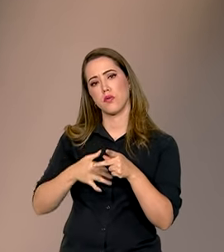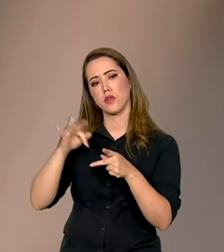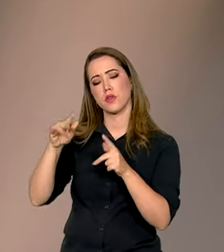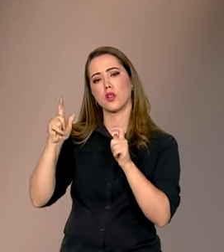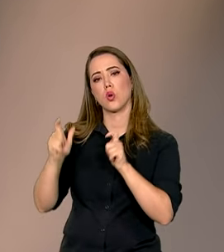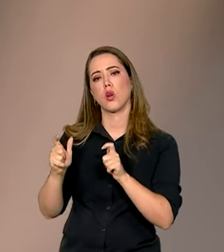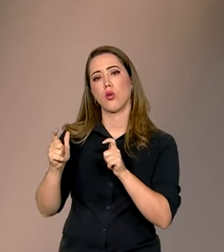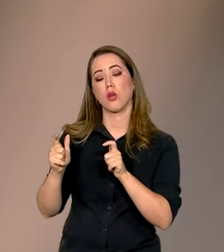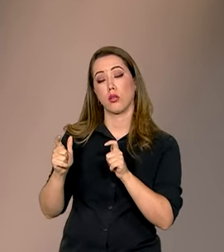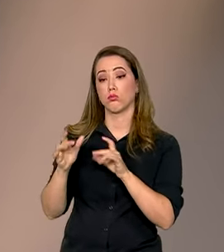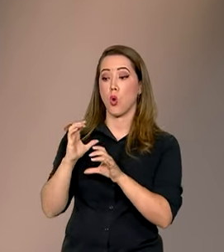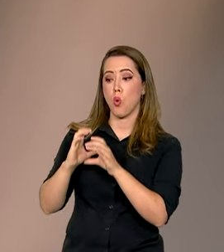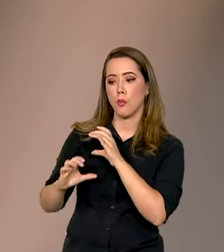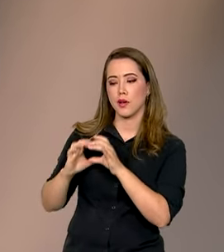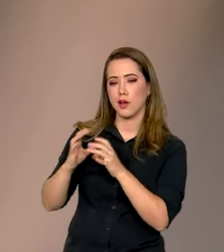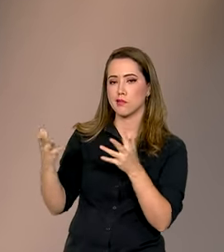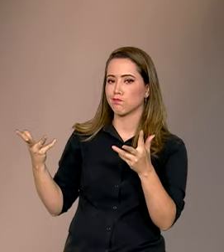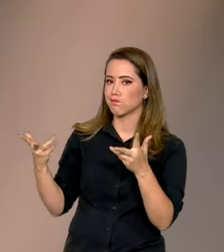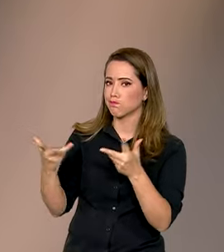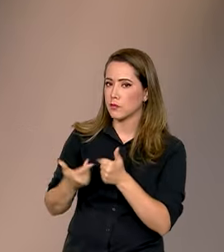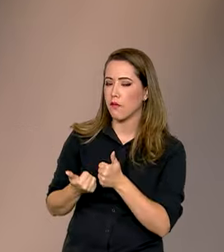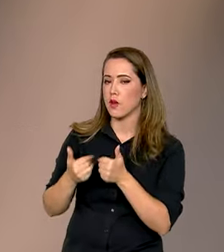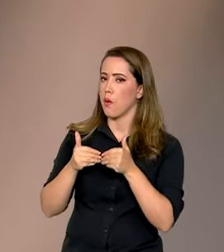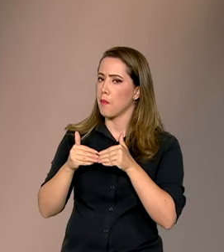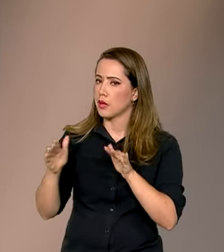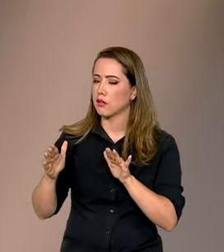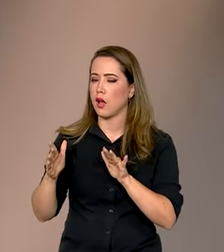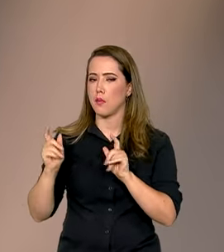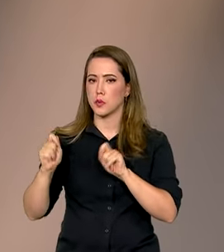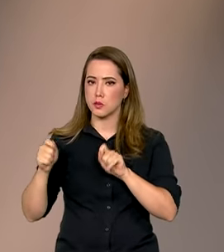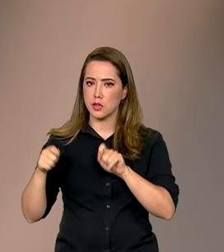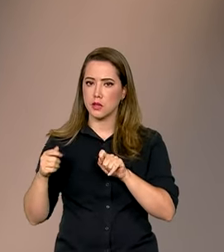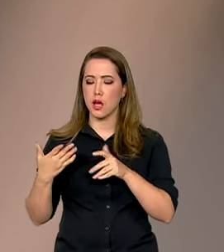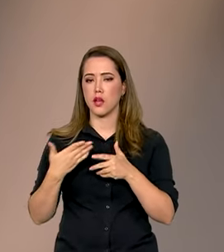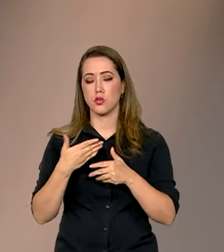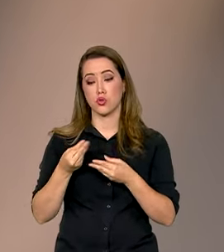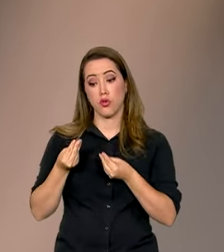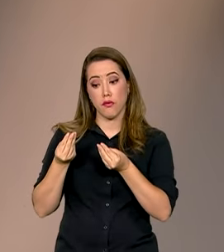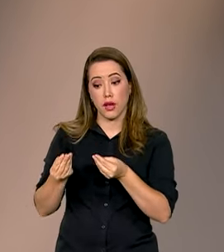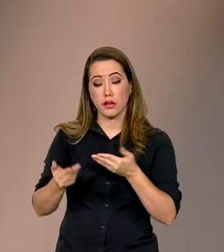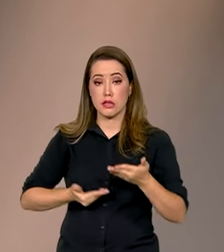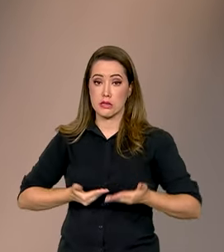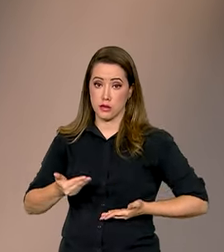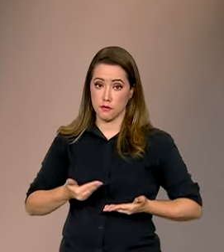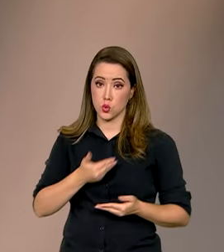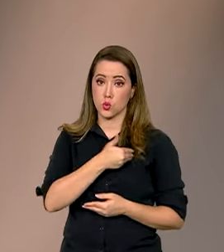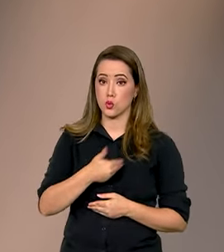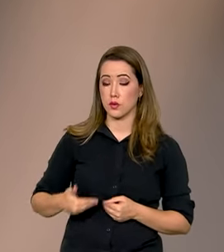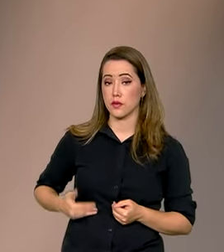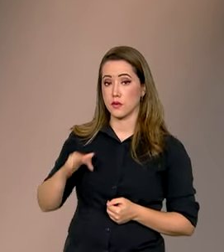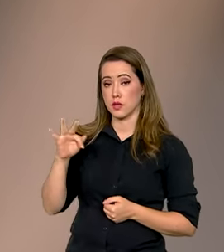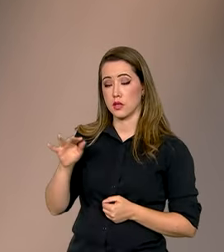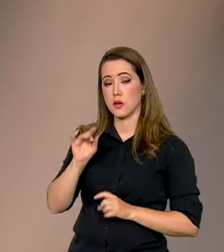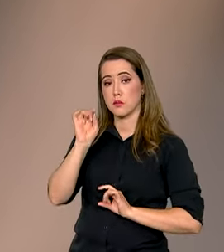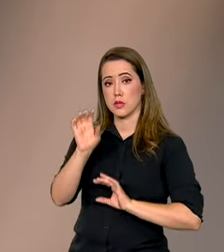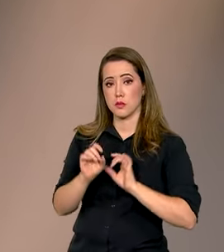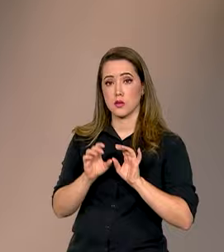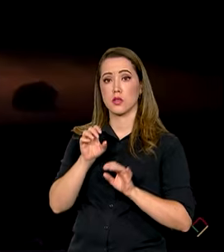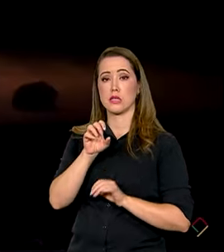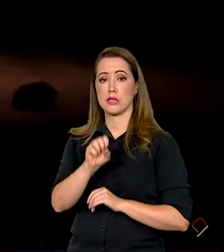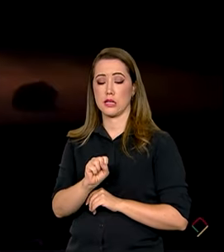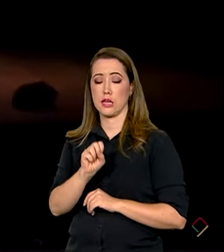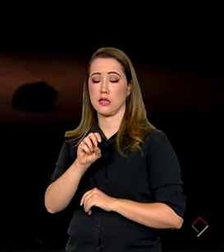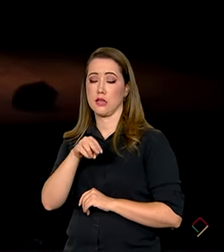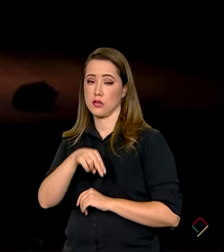os municípios e ampliar o acesso aos serviços do governo federal, especialmente da Secretaria Nacional de Defesa Civil.